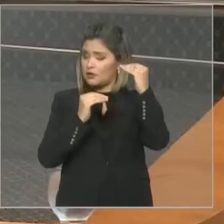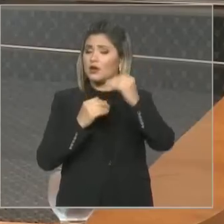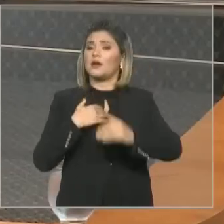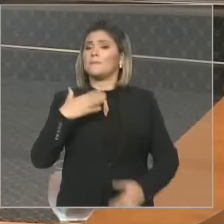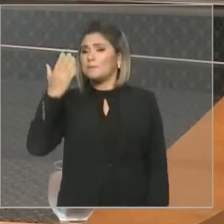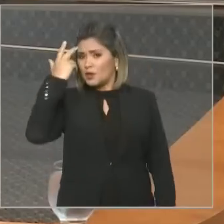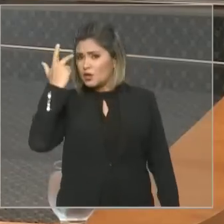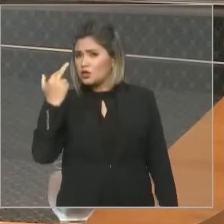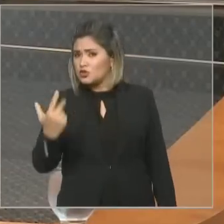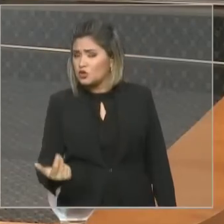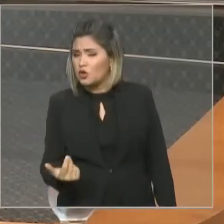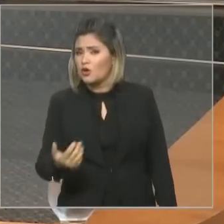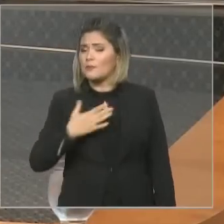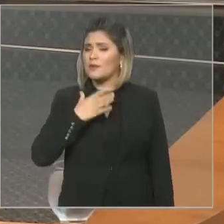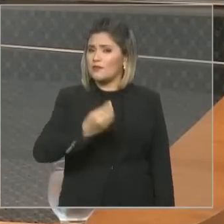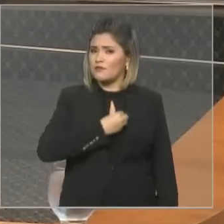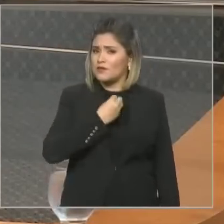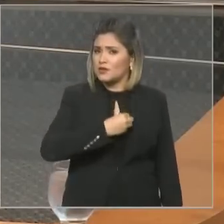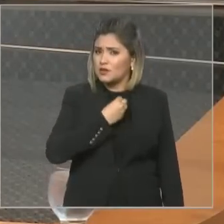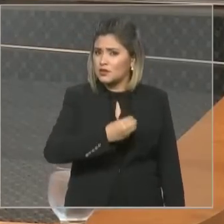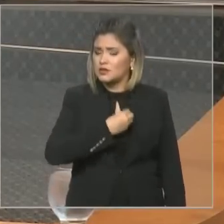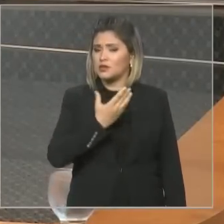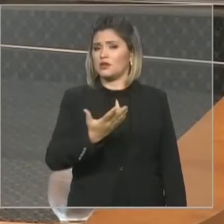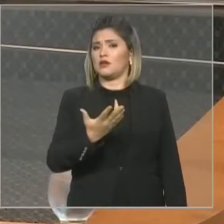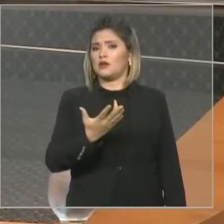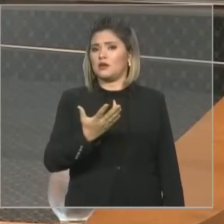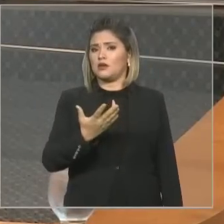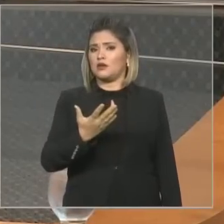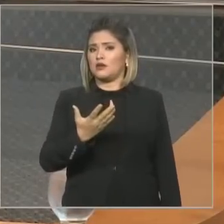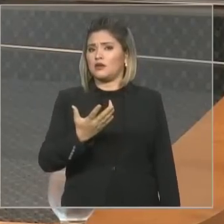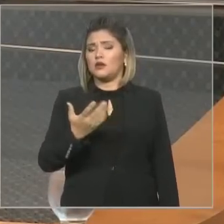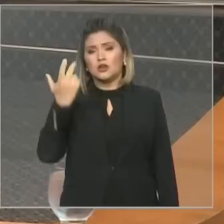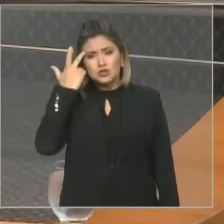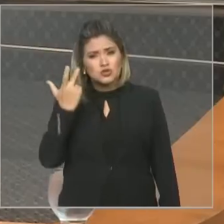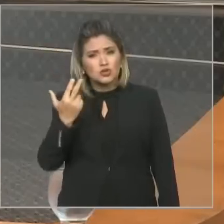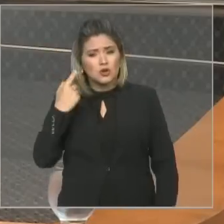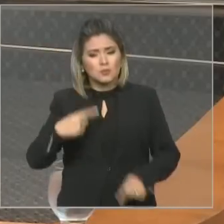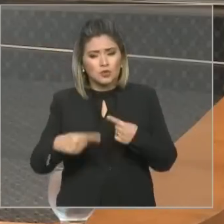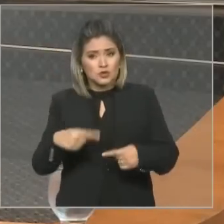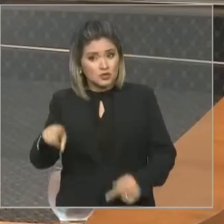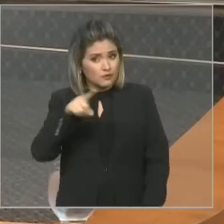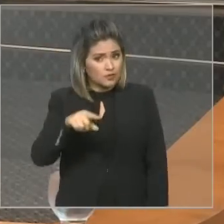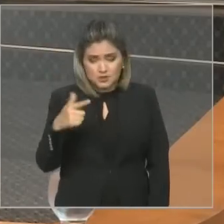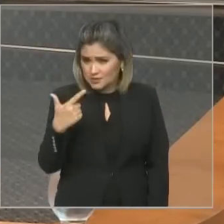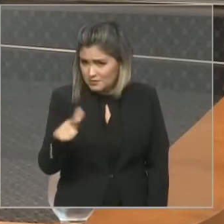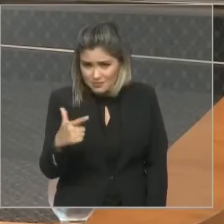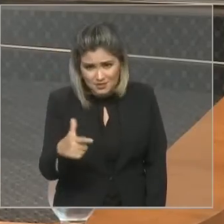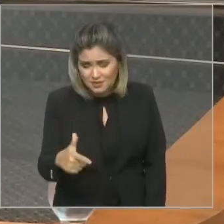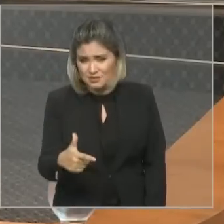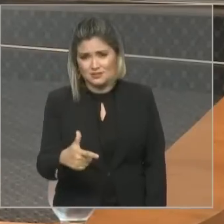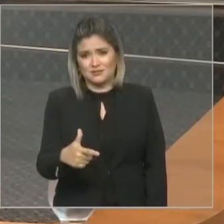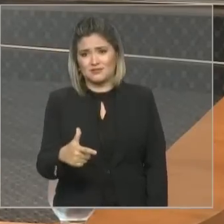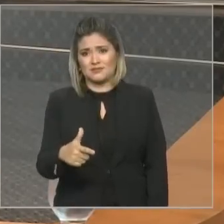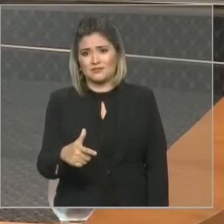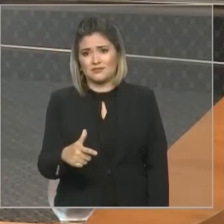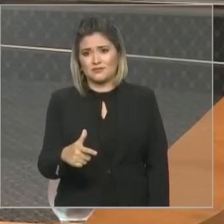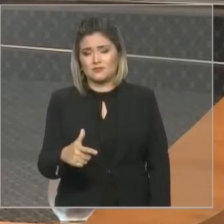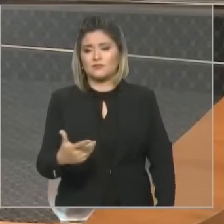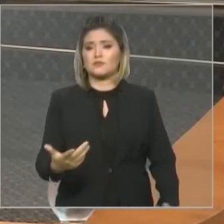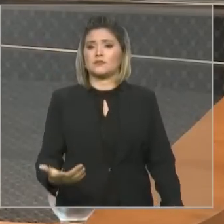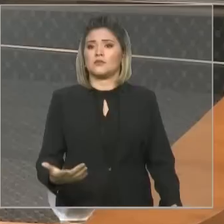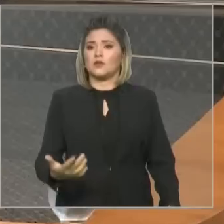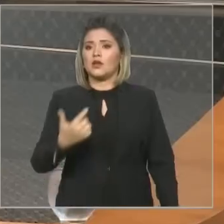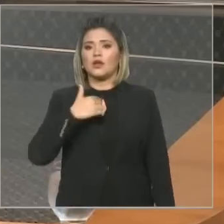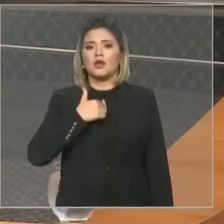numa história intelectual que você não tem, numa história de saber que você não tem, numa história de casa que você não tem. É isso que eu quero. E nem por isso eu